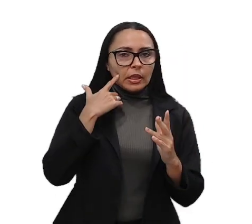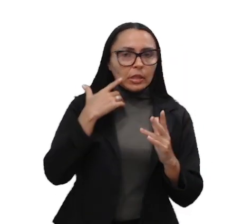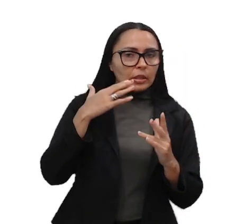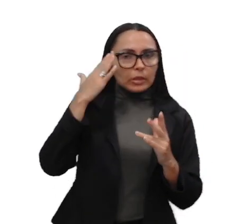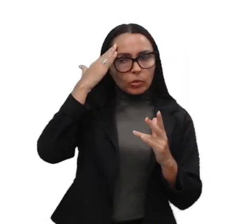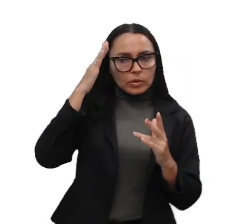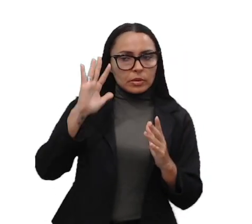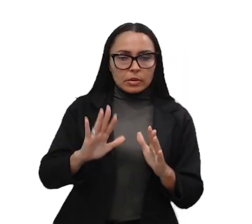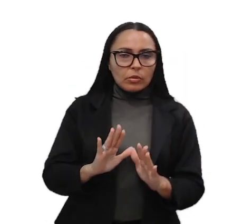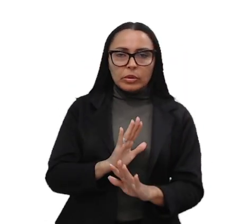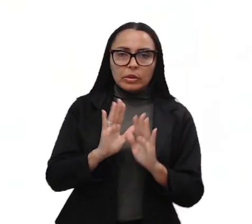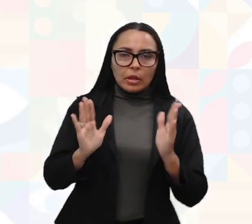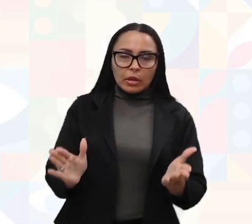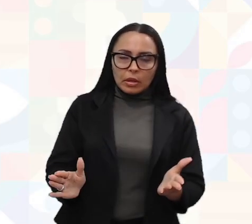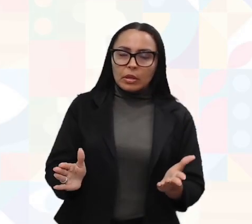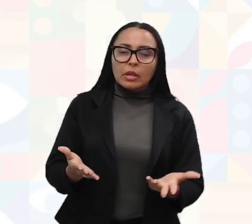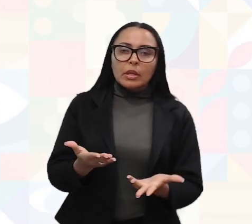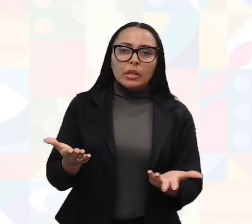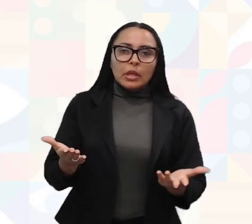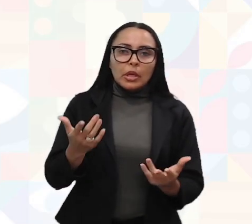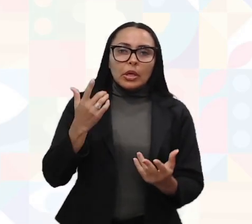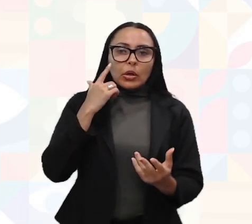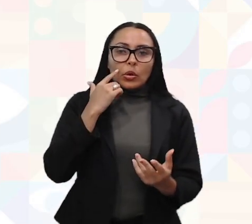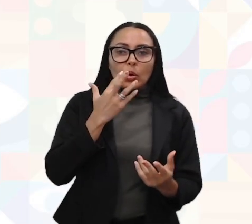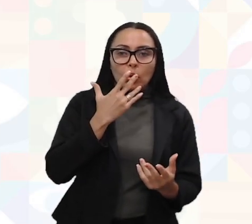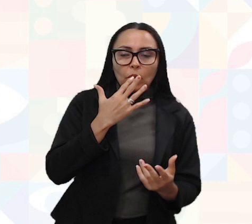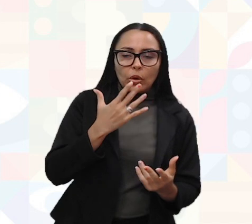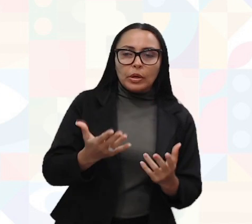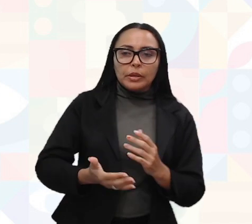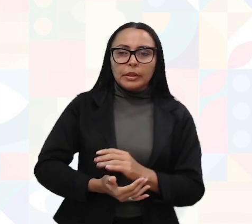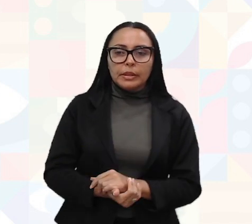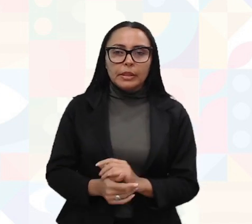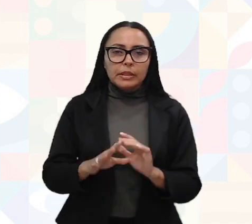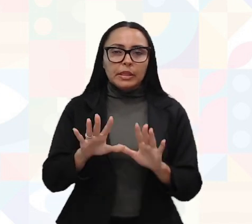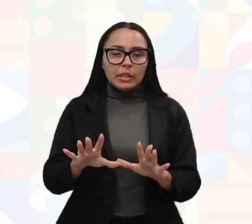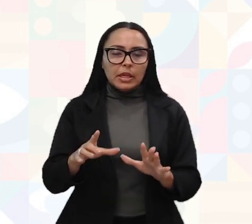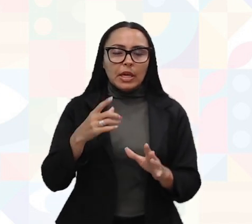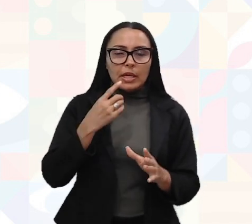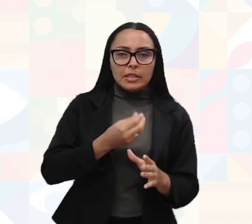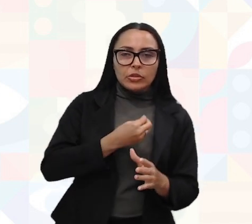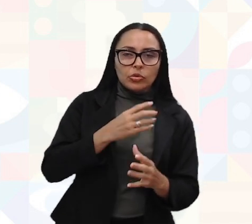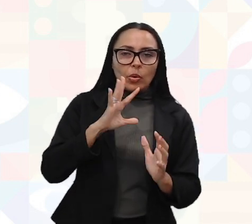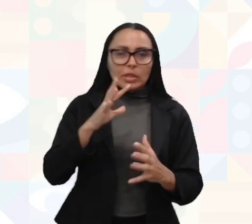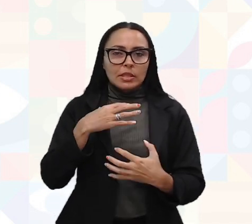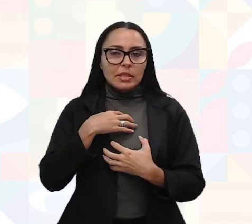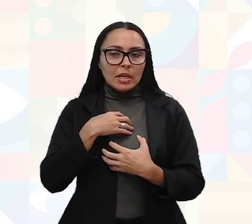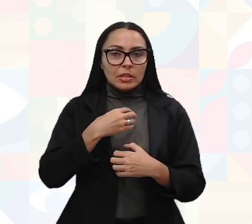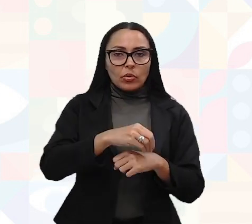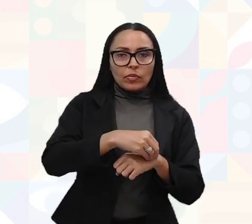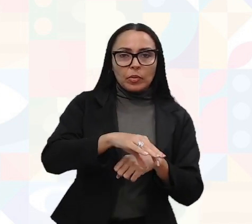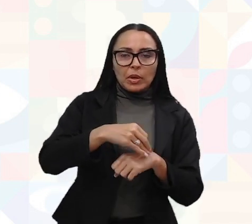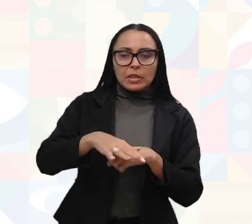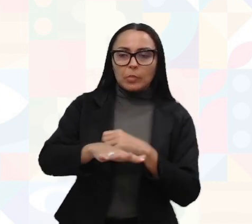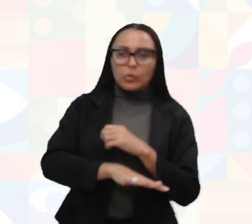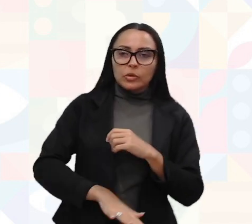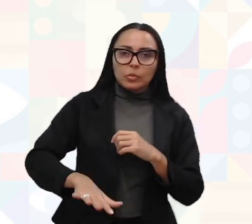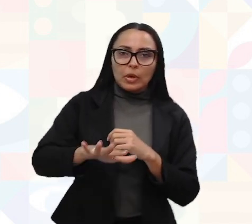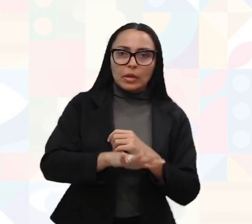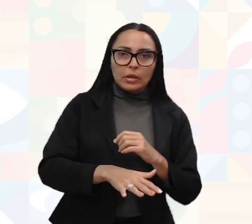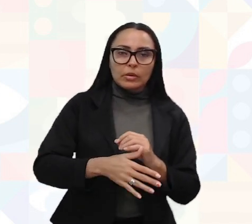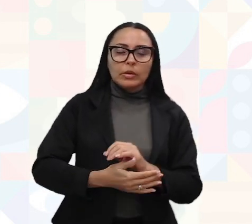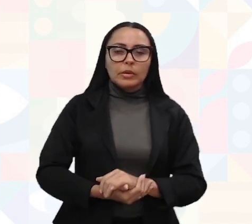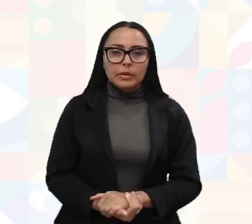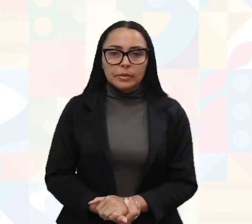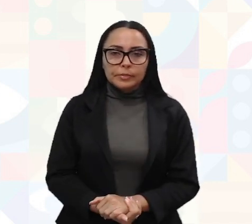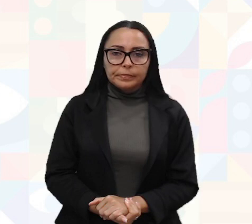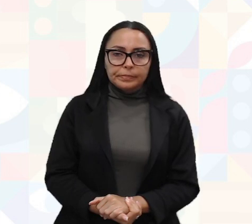de cor. E a gente entende que cor, existe aí uma sensação que ela vai passar para o espaço. E a gente pode estar dando essas